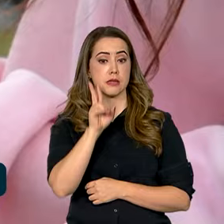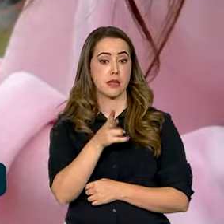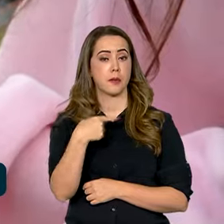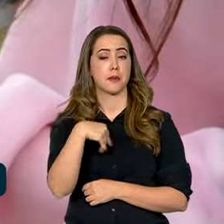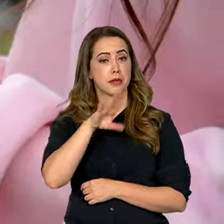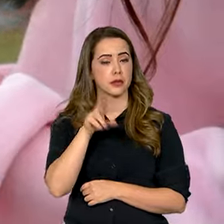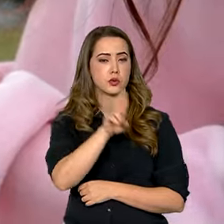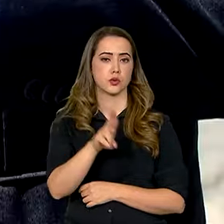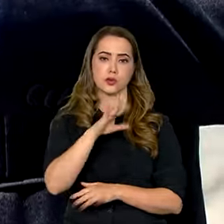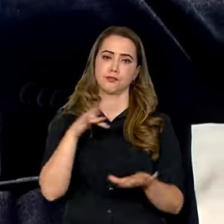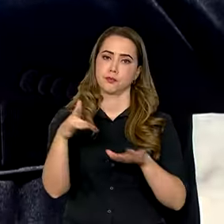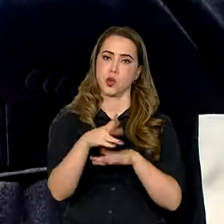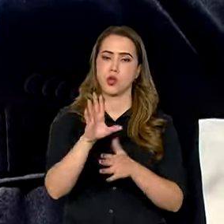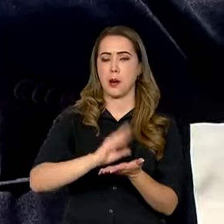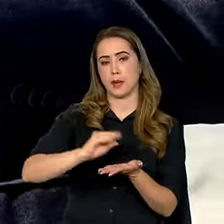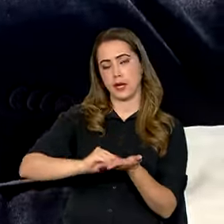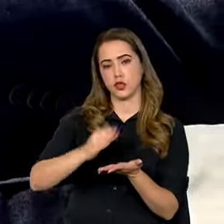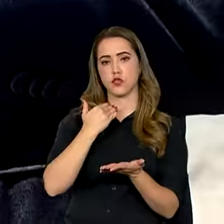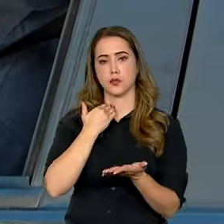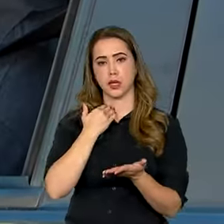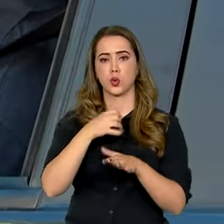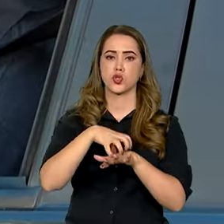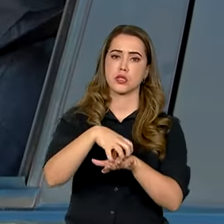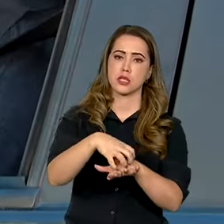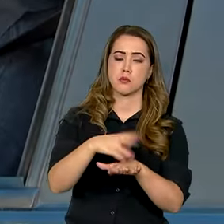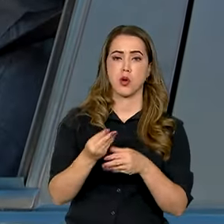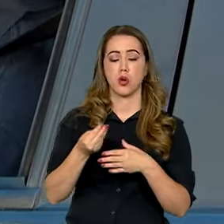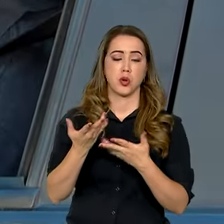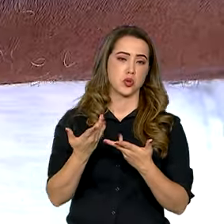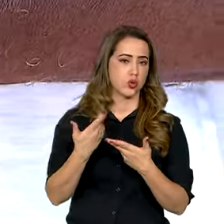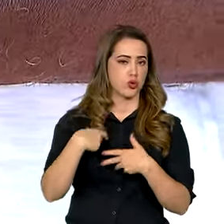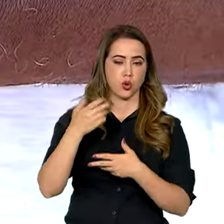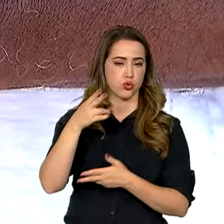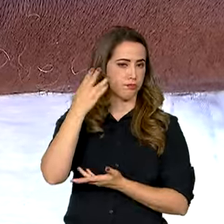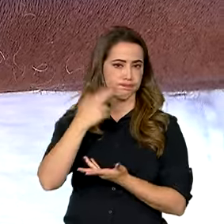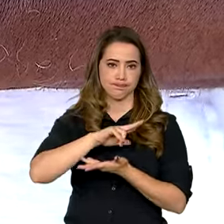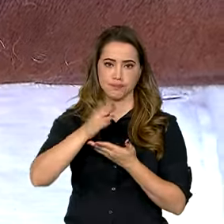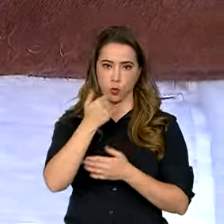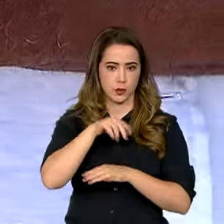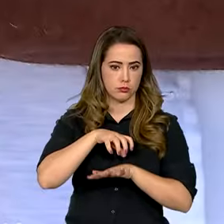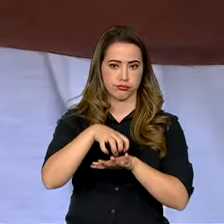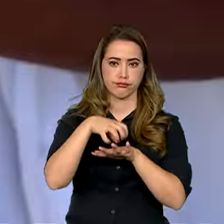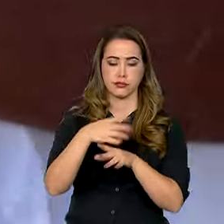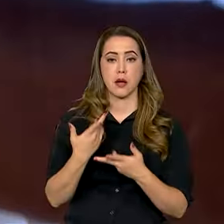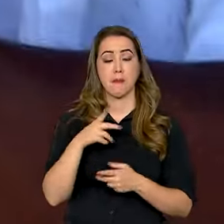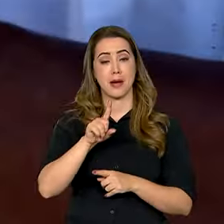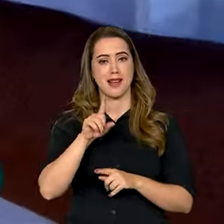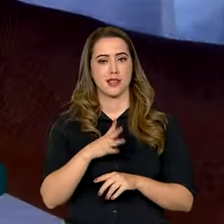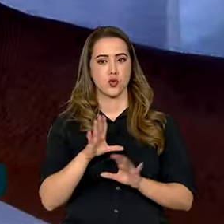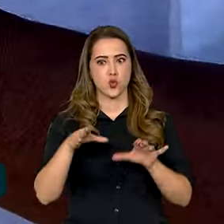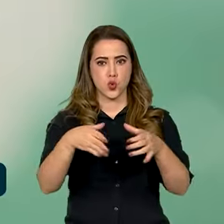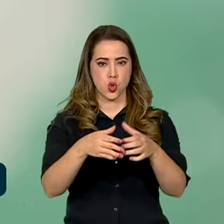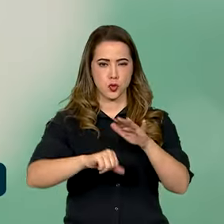usando as redes sociais e aplicativos de banco de transporte de entrega, por exemplo. Porém, existem golpistas cada vez mais